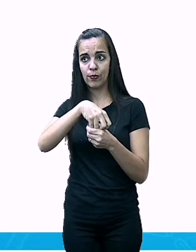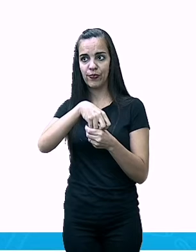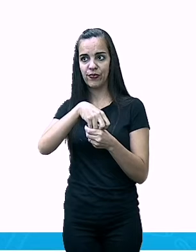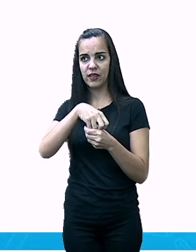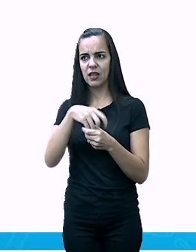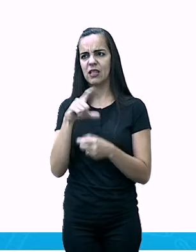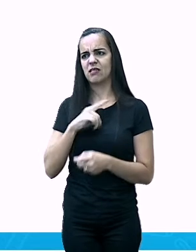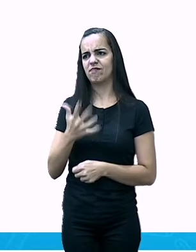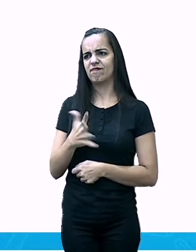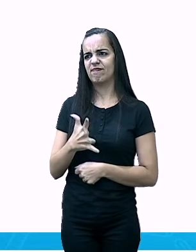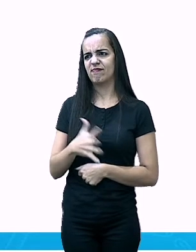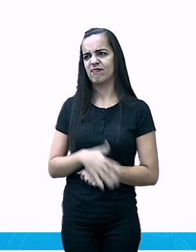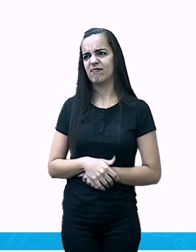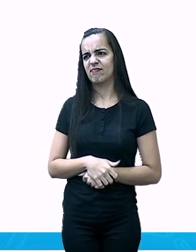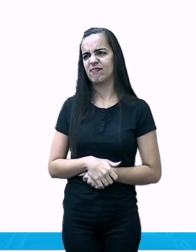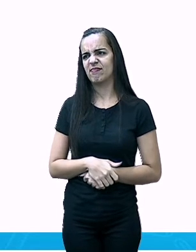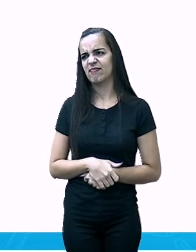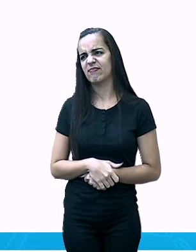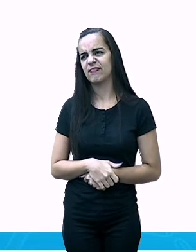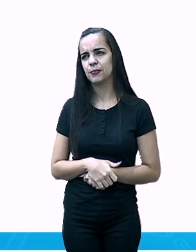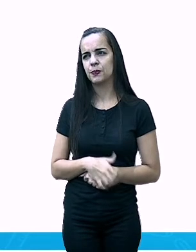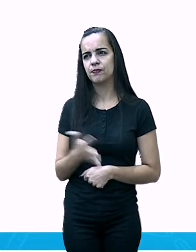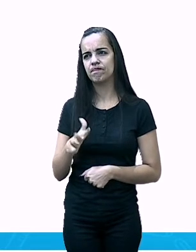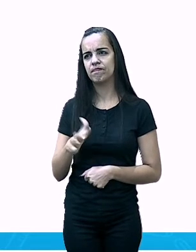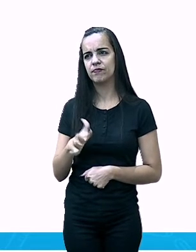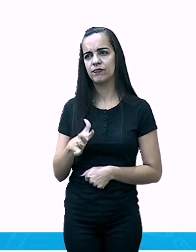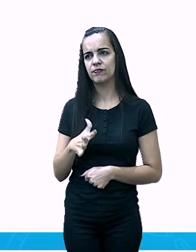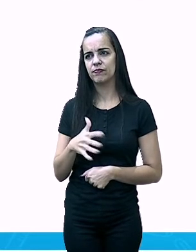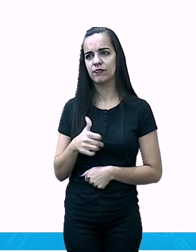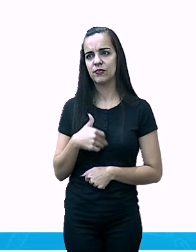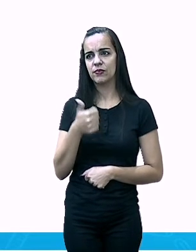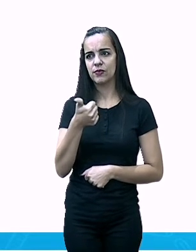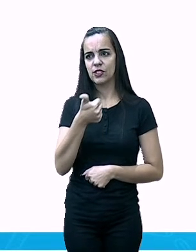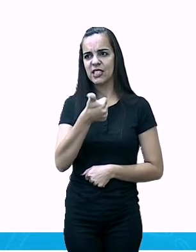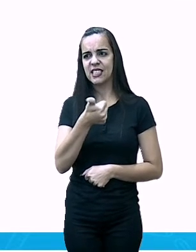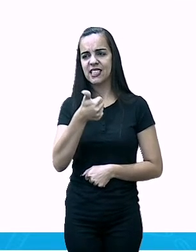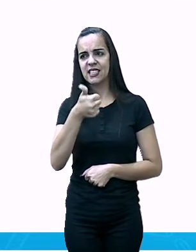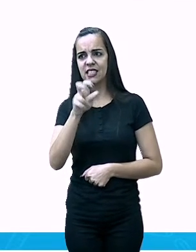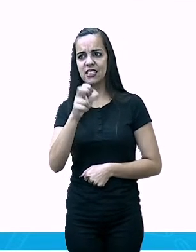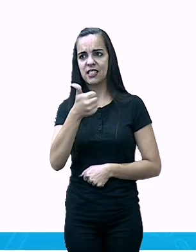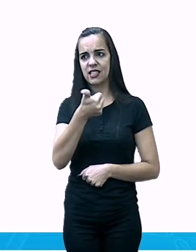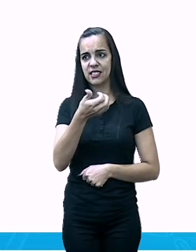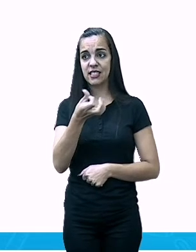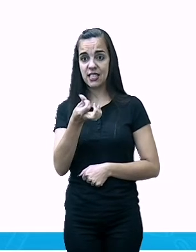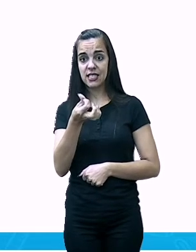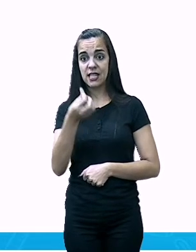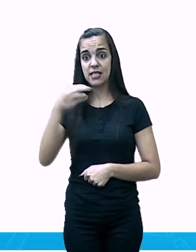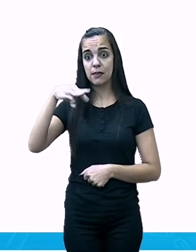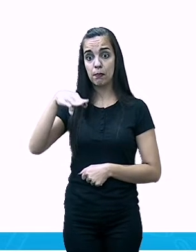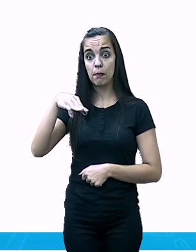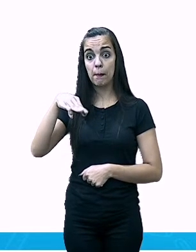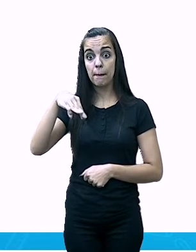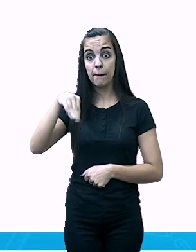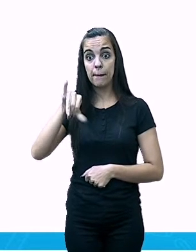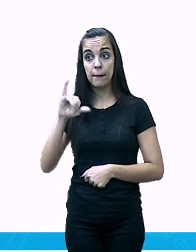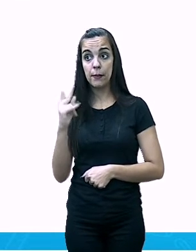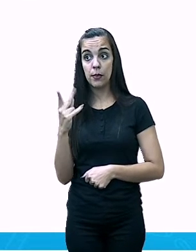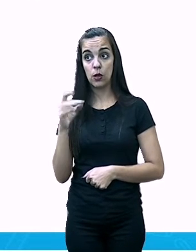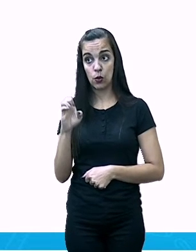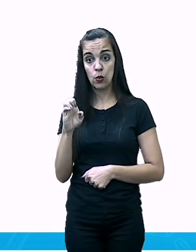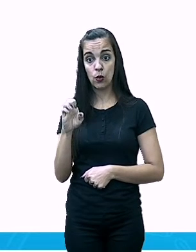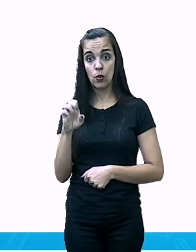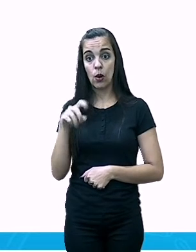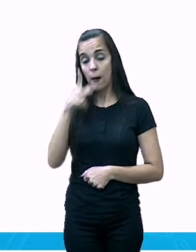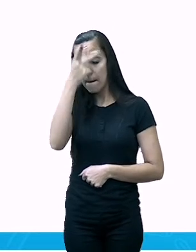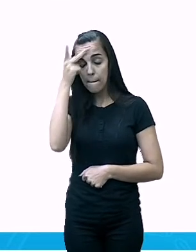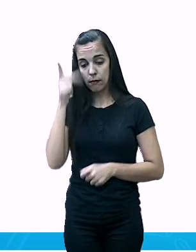Chega a ser mais ou menos de 15 a 16 mil habitantes por quilômetro quadrado. Enquanto que